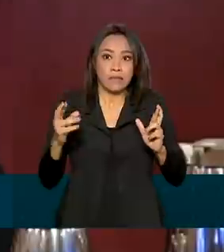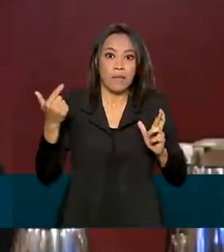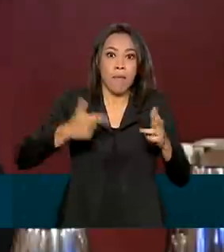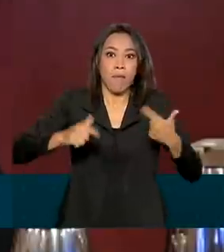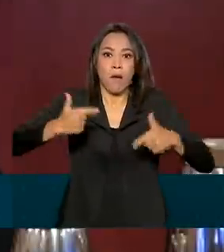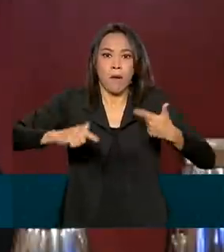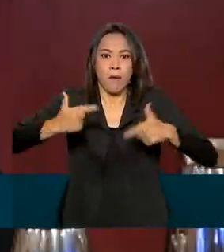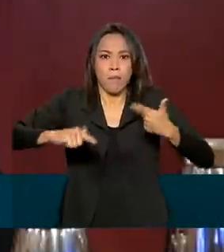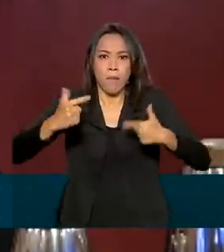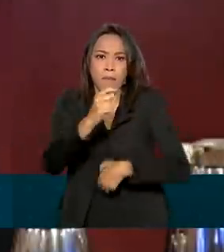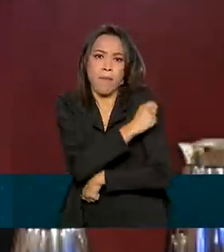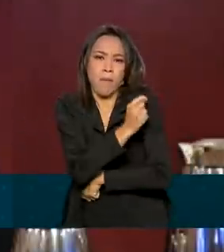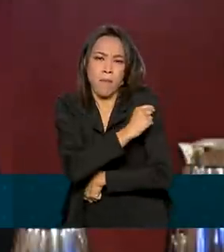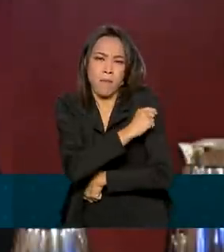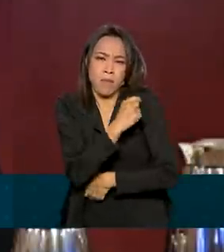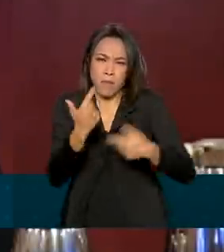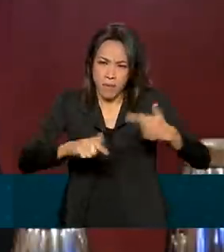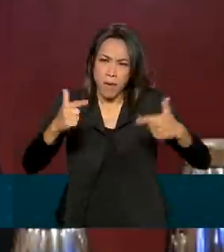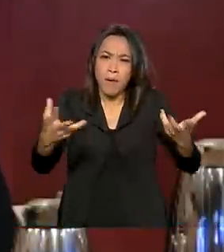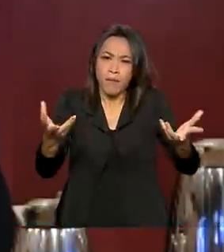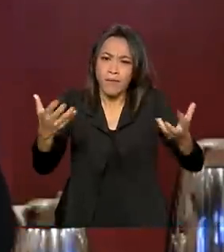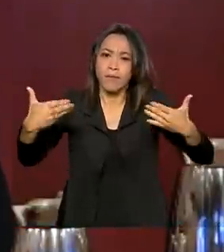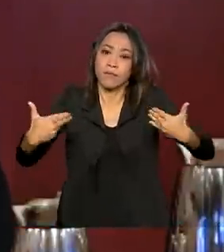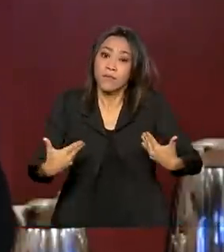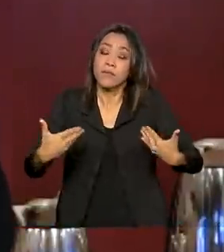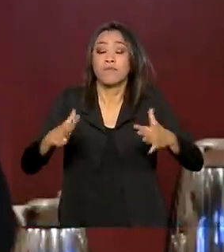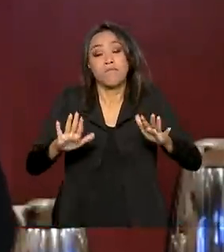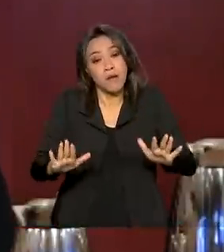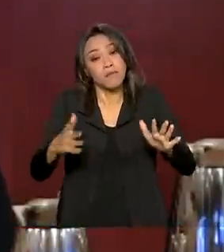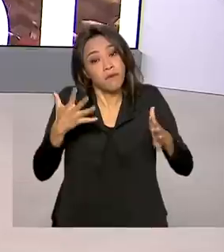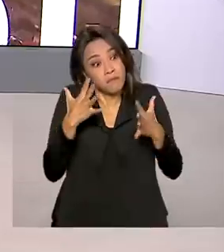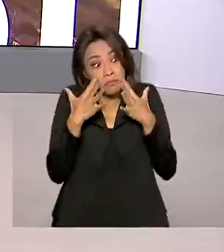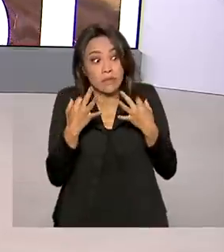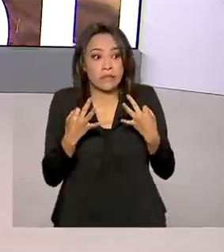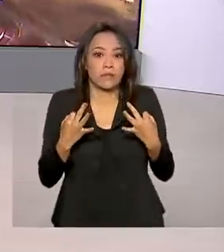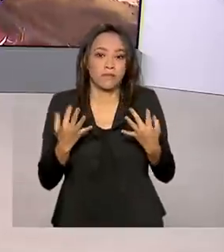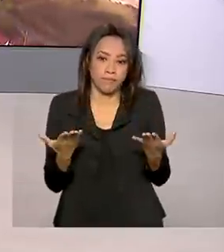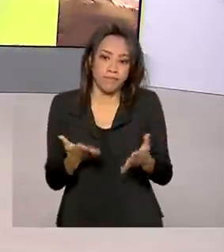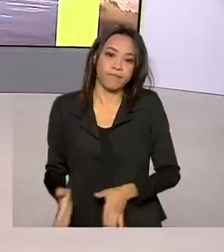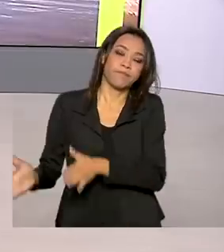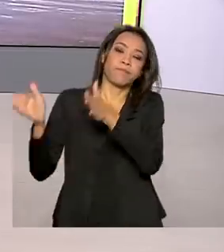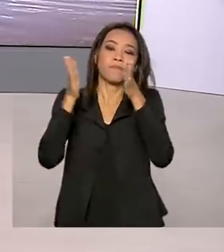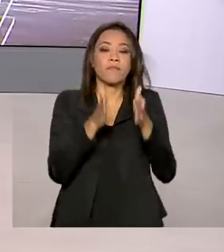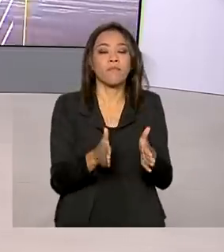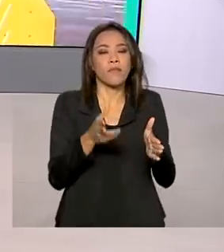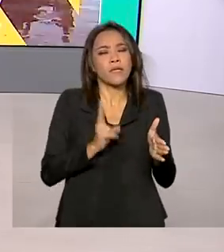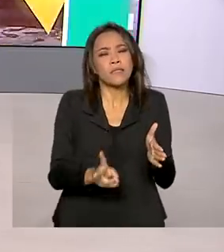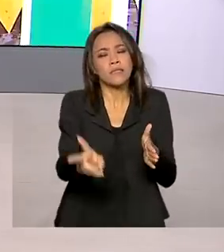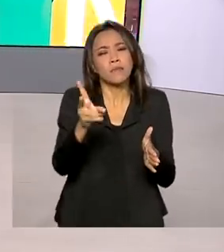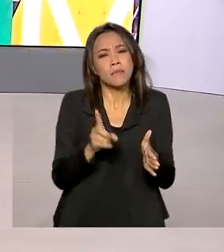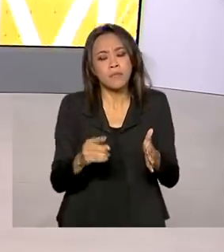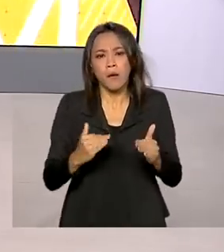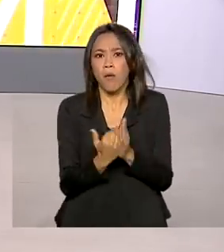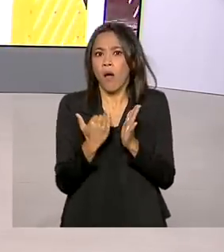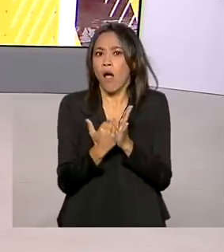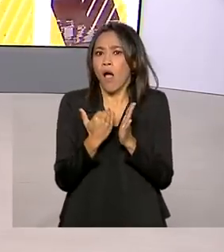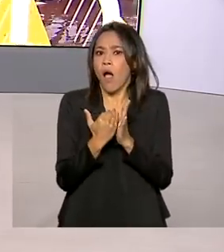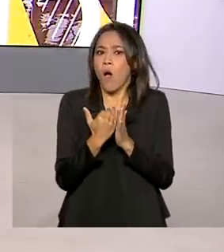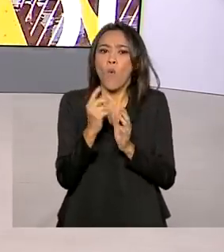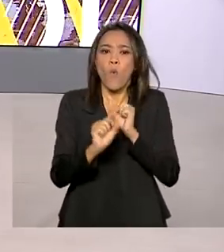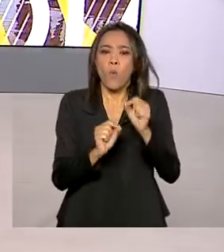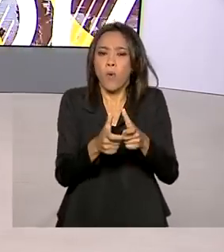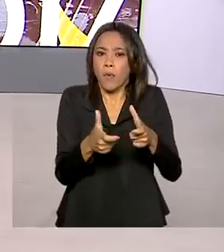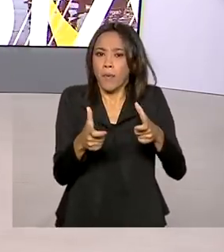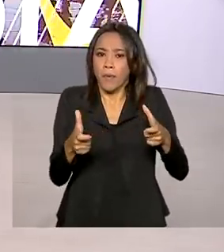a imunização, mas vamos observar. A cada dia, cresce o número de pessoas que